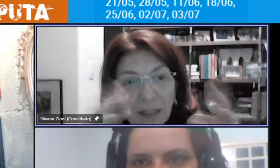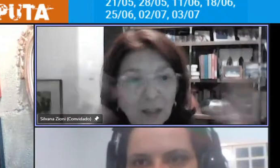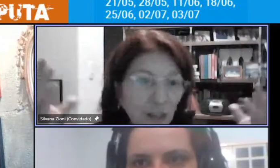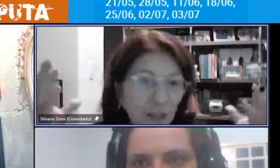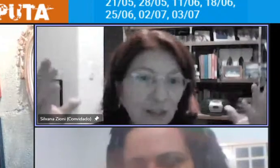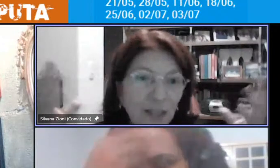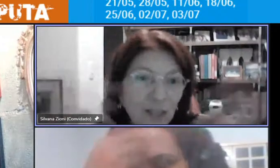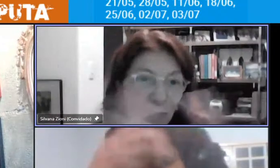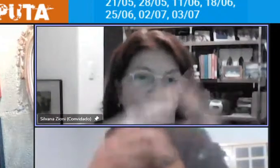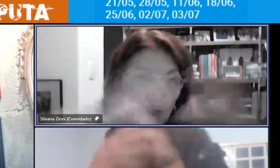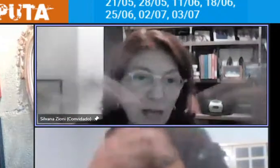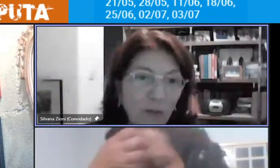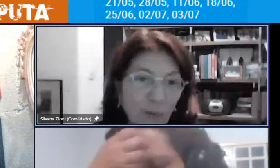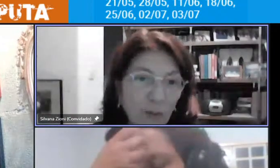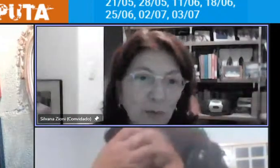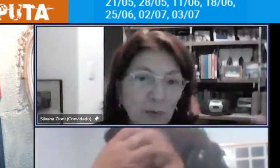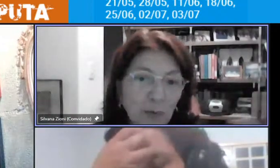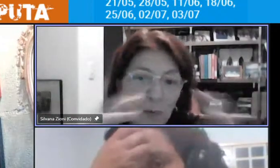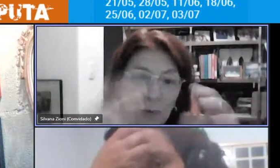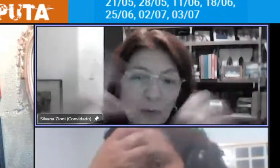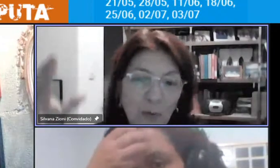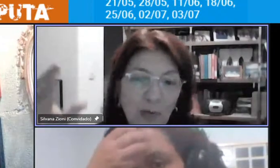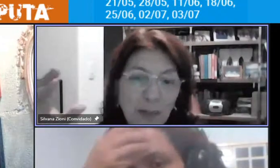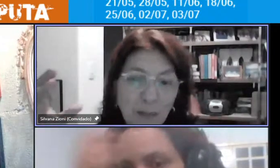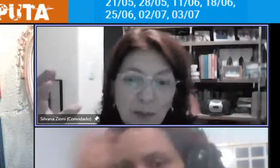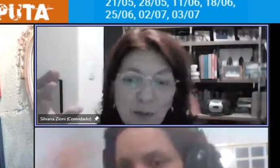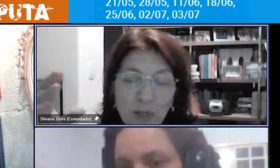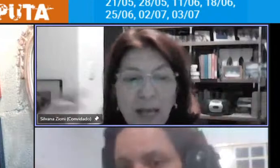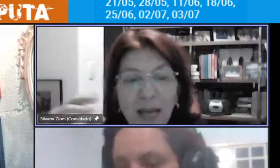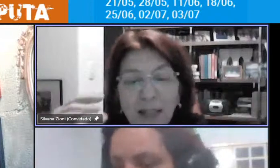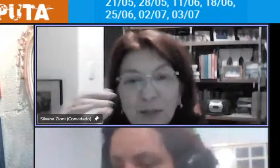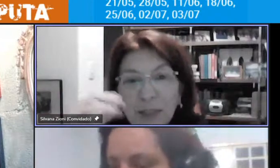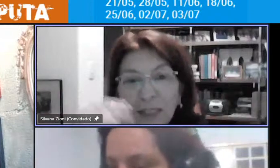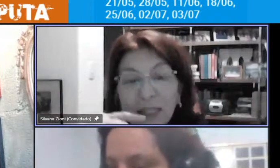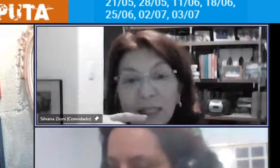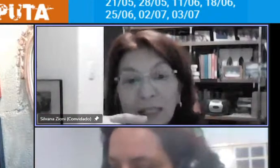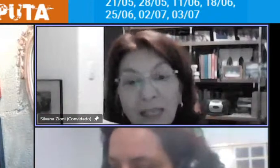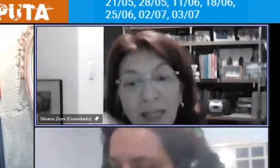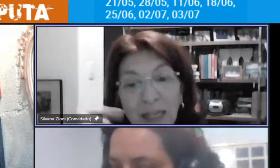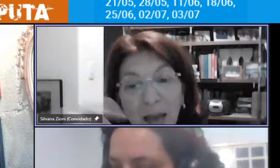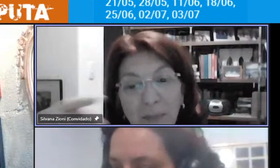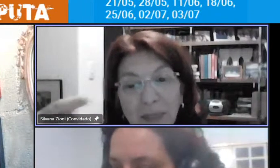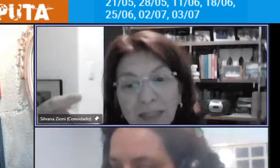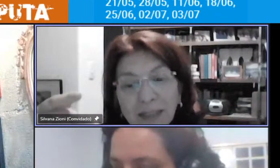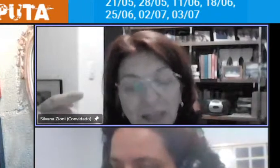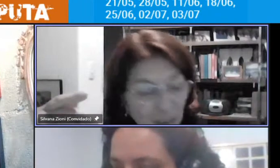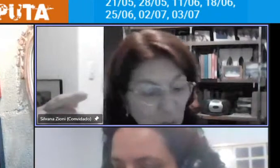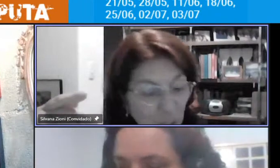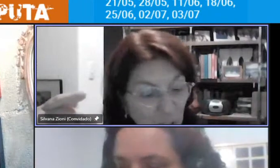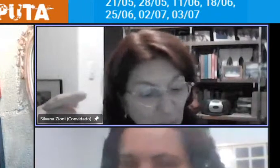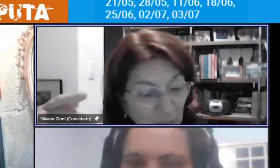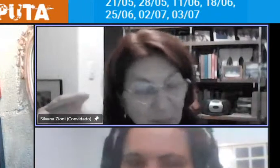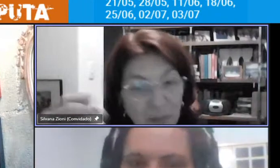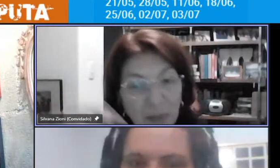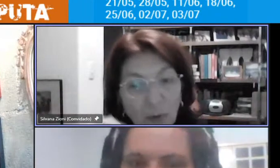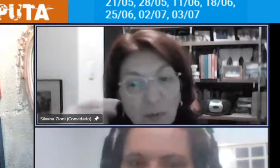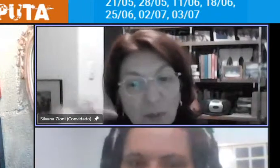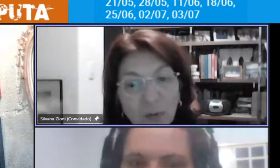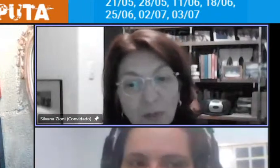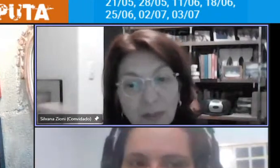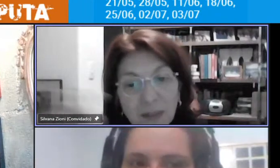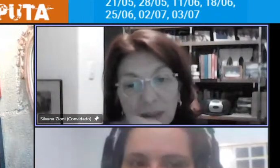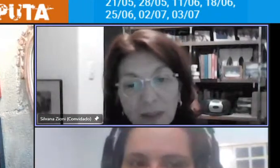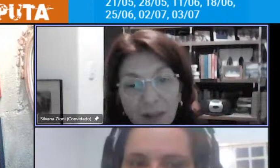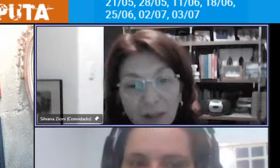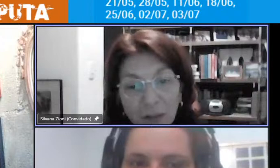e a gente tende a focar um pouco no amplo e no genérico e na apresentação já tinha percebido